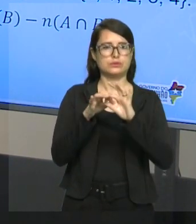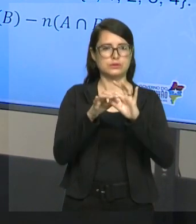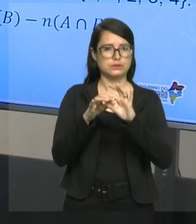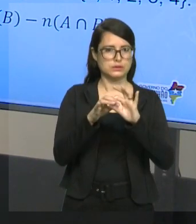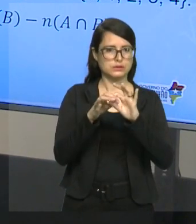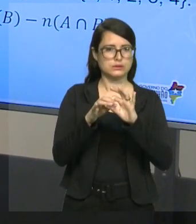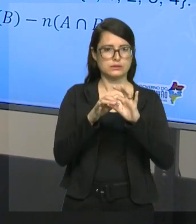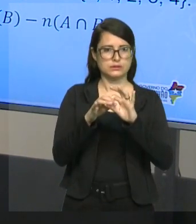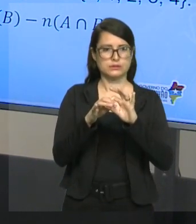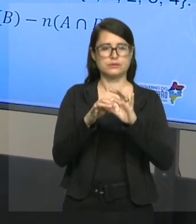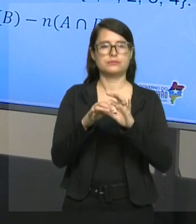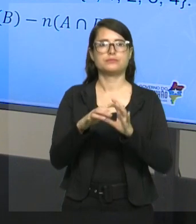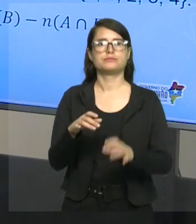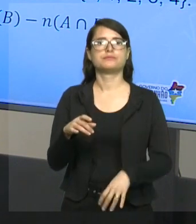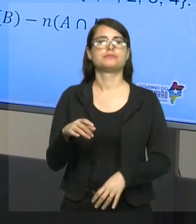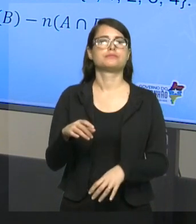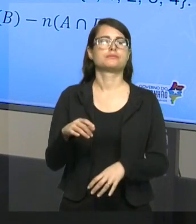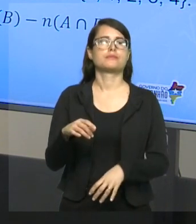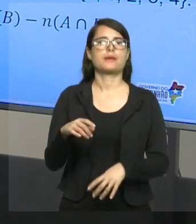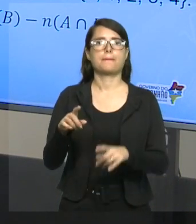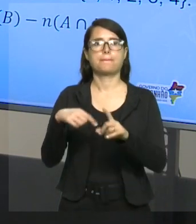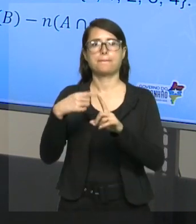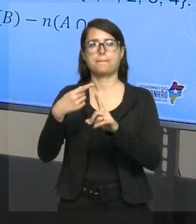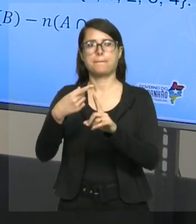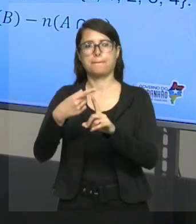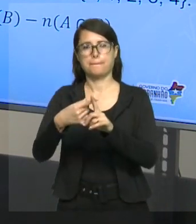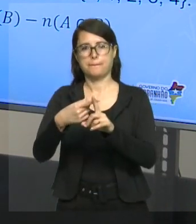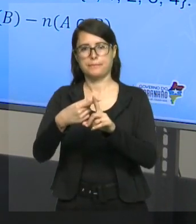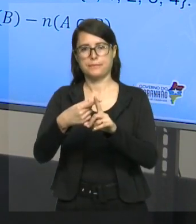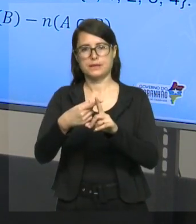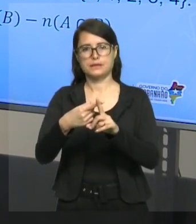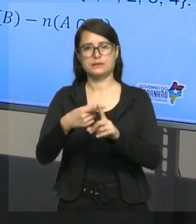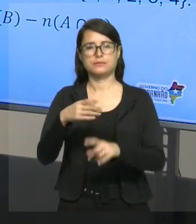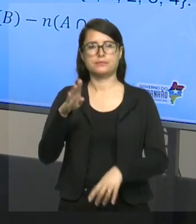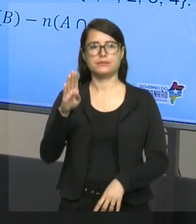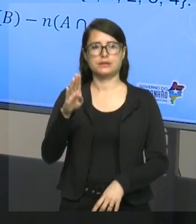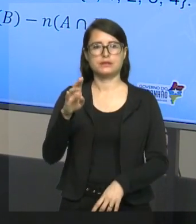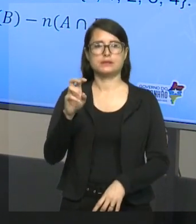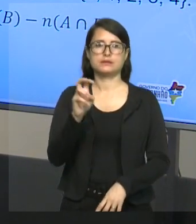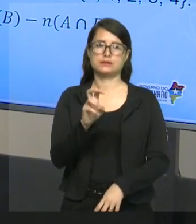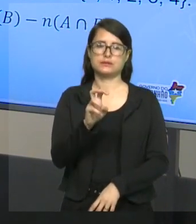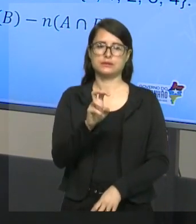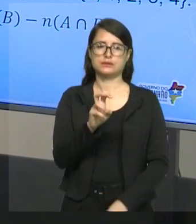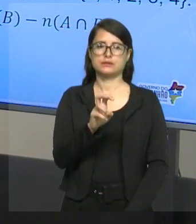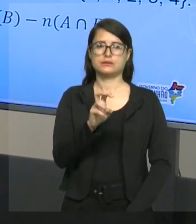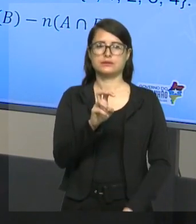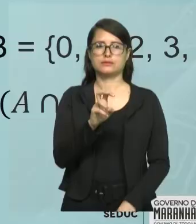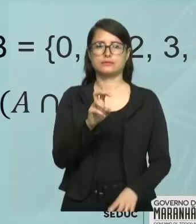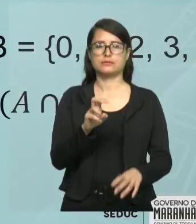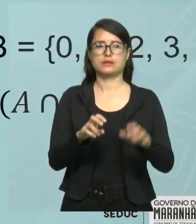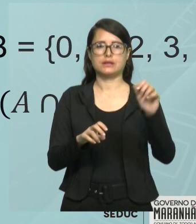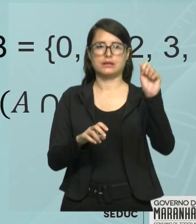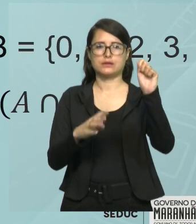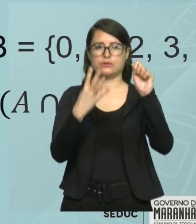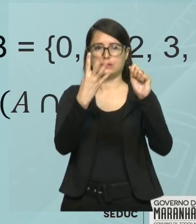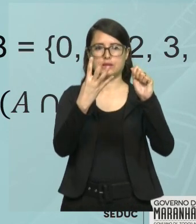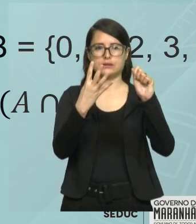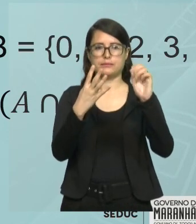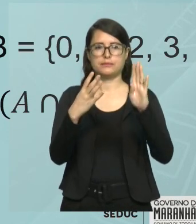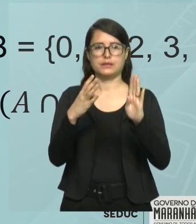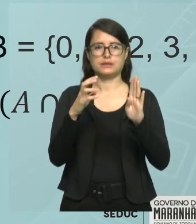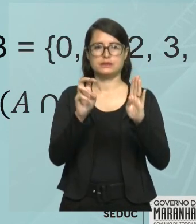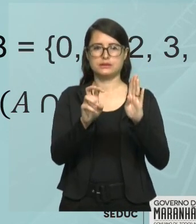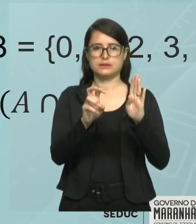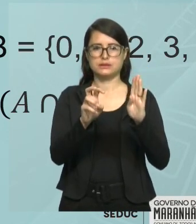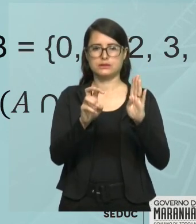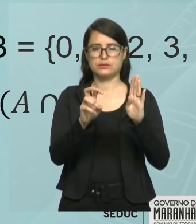que são quatro, mais o número de elementos do conjunto B, que são cinco, menos o número de elementos da